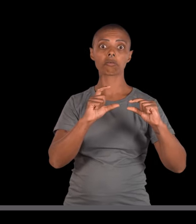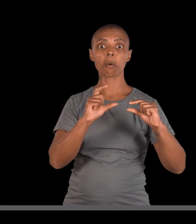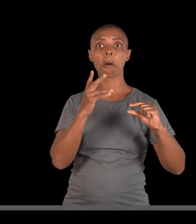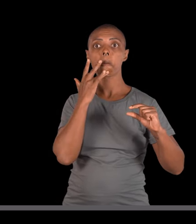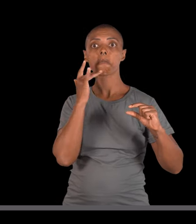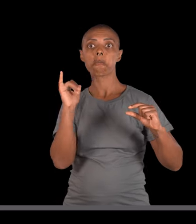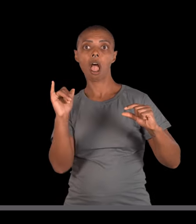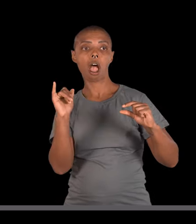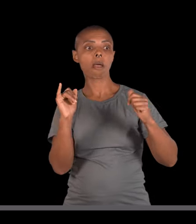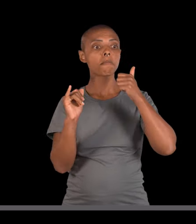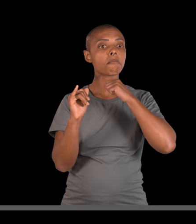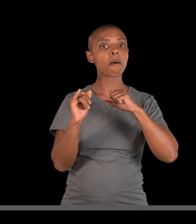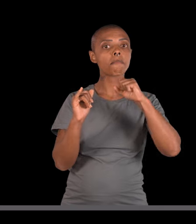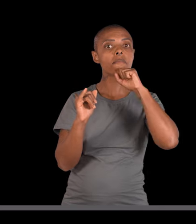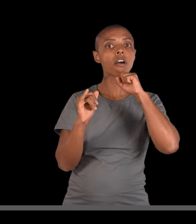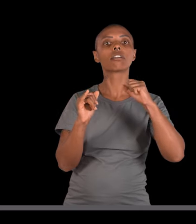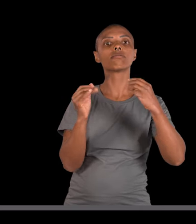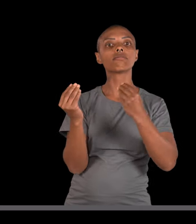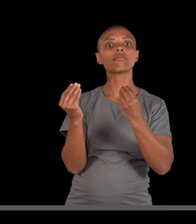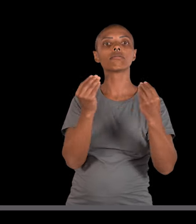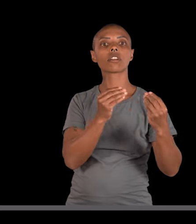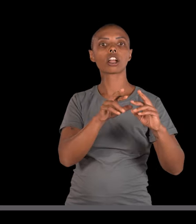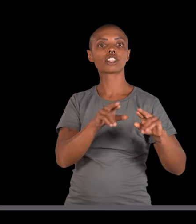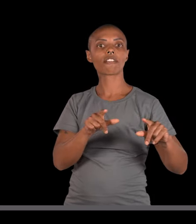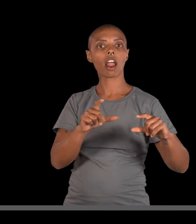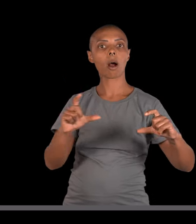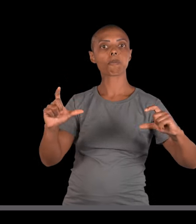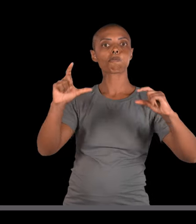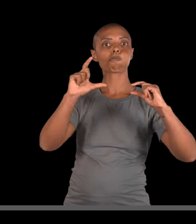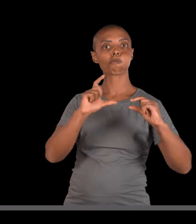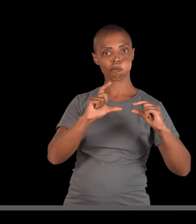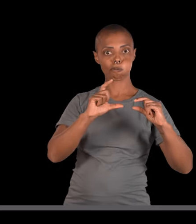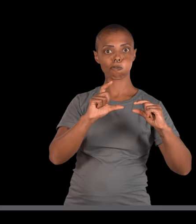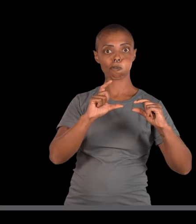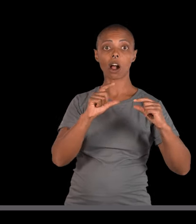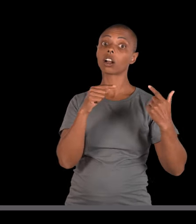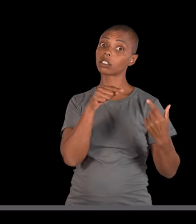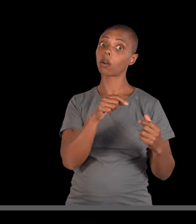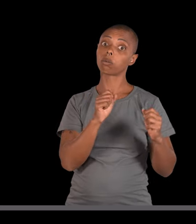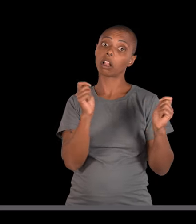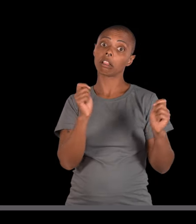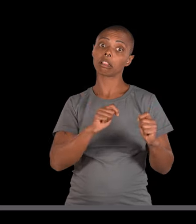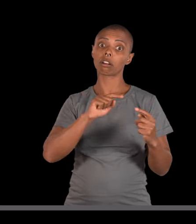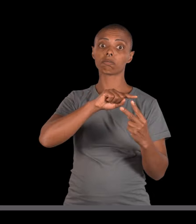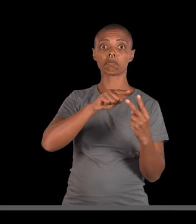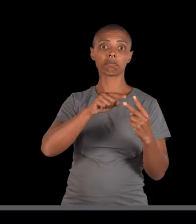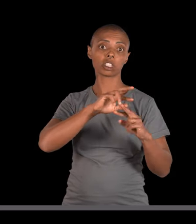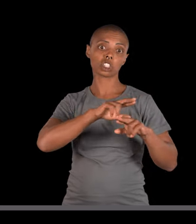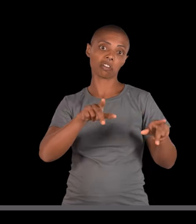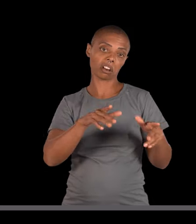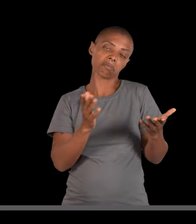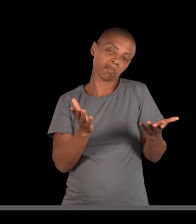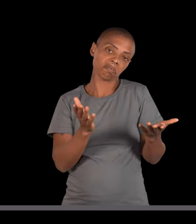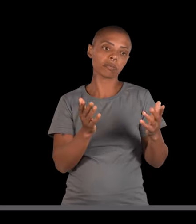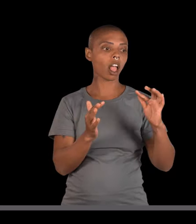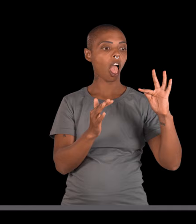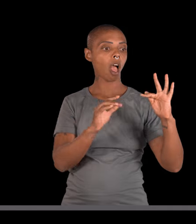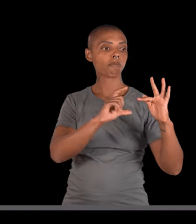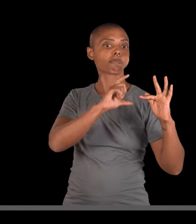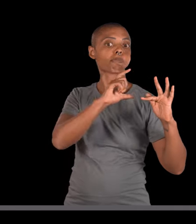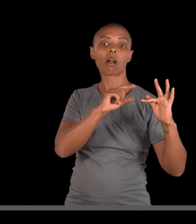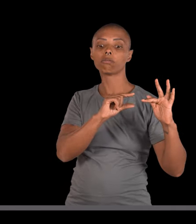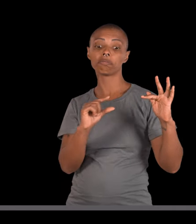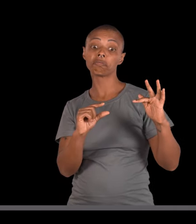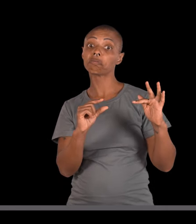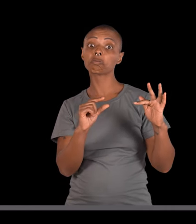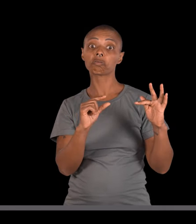Um Fzão pode ter sido enviado pelo pai, e um Fzinho pela mãe. Logo, ele pode ser mais de uma situação. Então